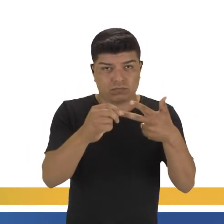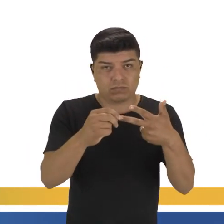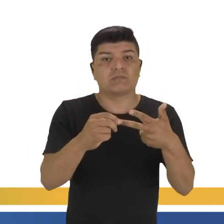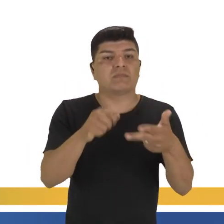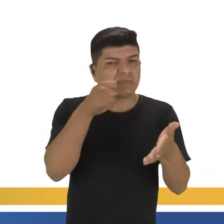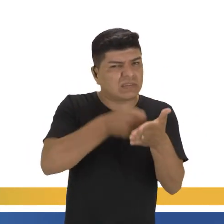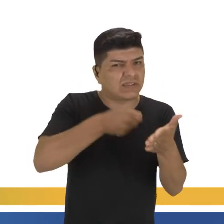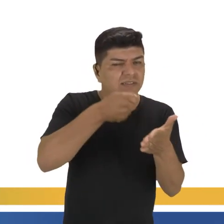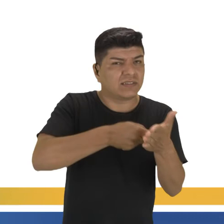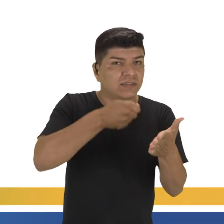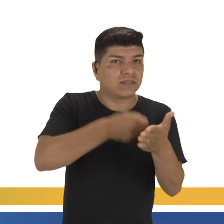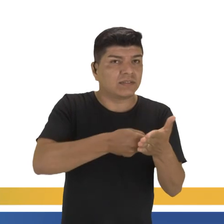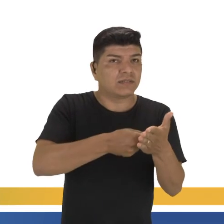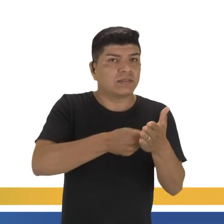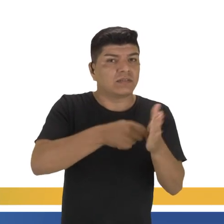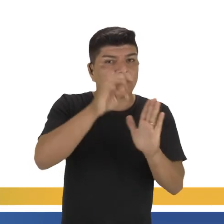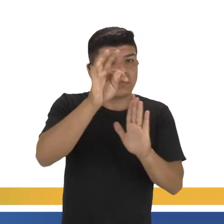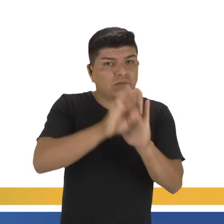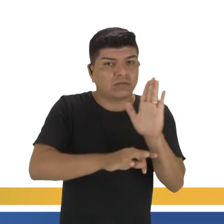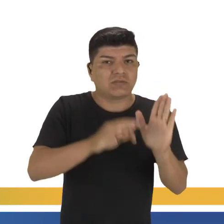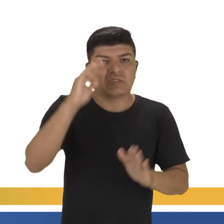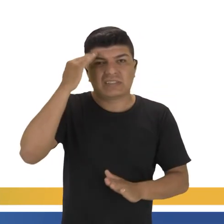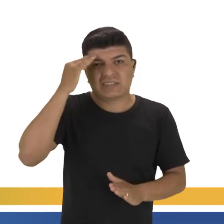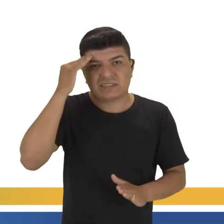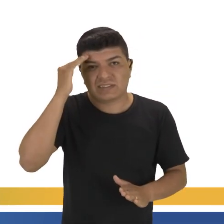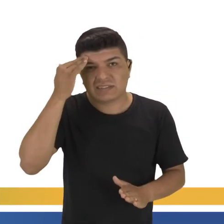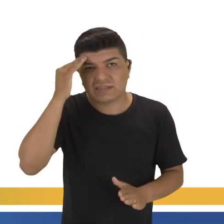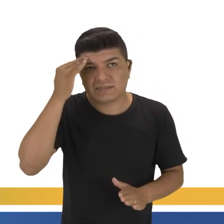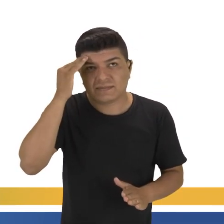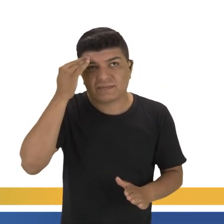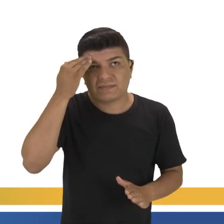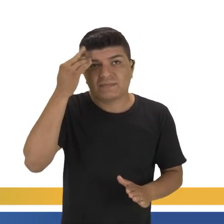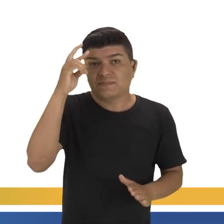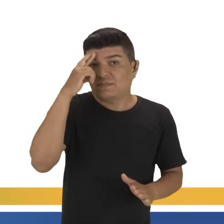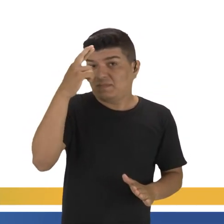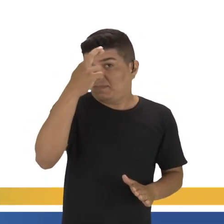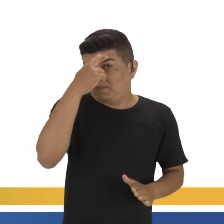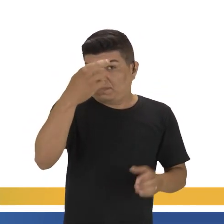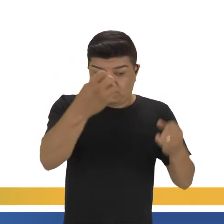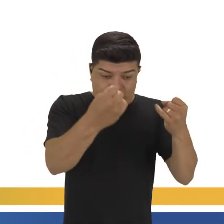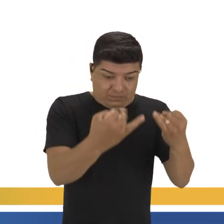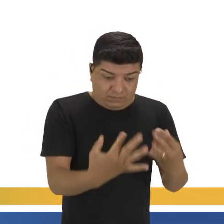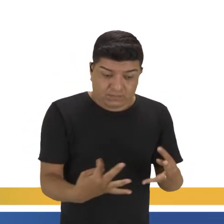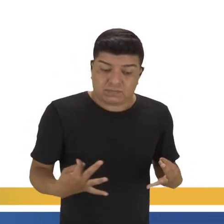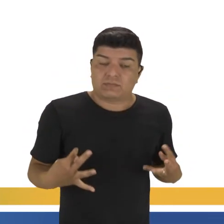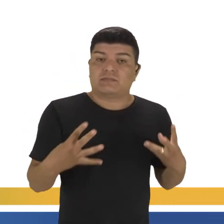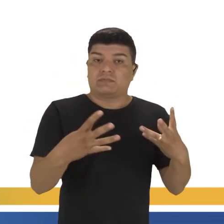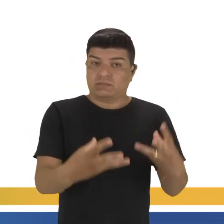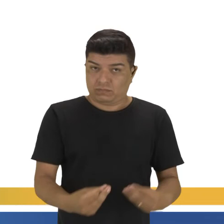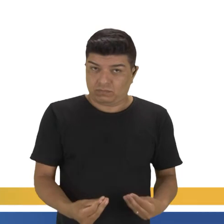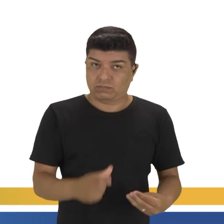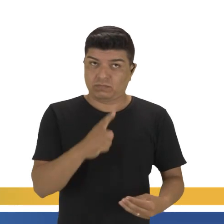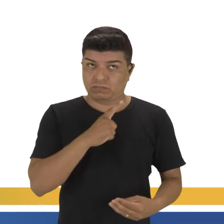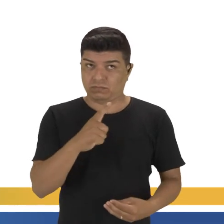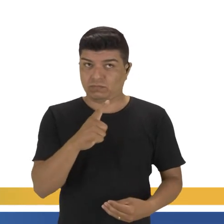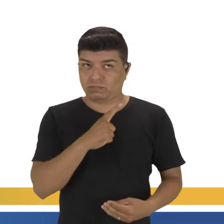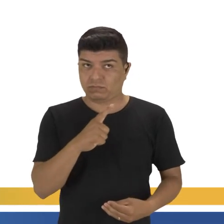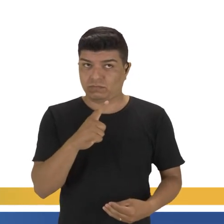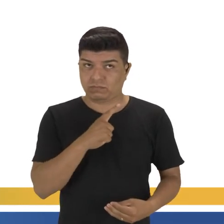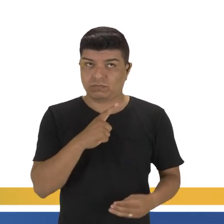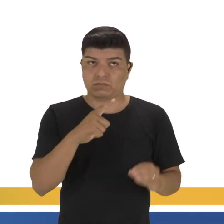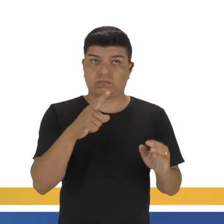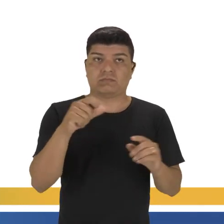Porque é muito cobrado um texto e você entender o que vem lá, o o historiador queria falar com tudo isso, galera. Aí nós temos